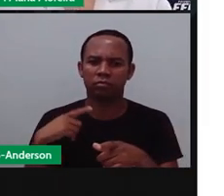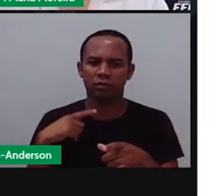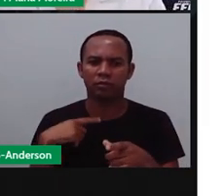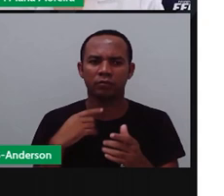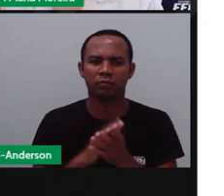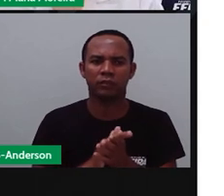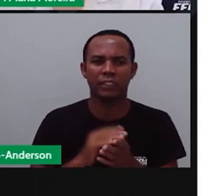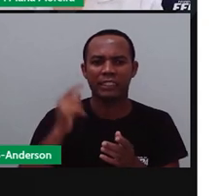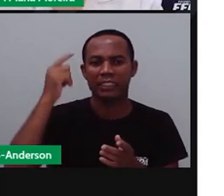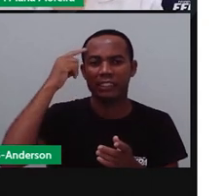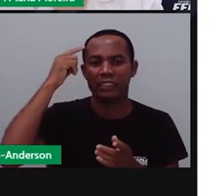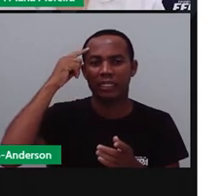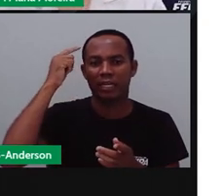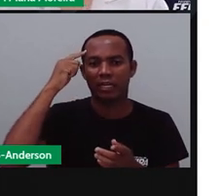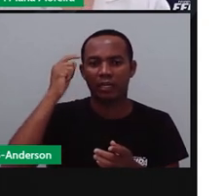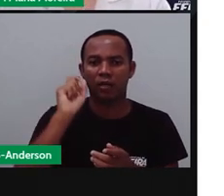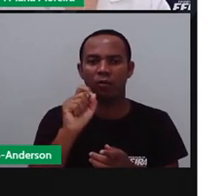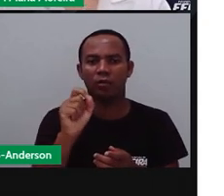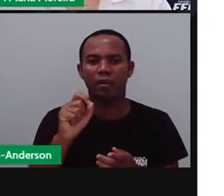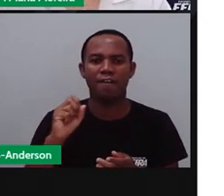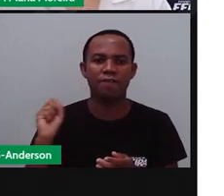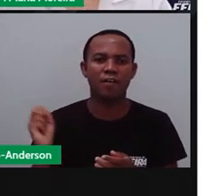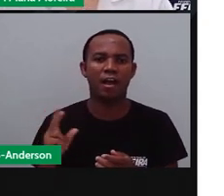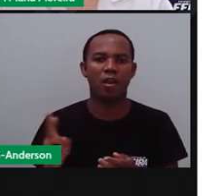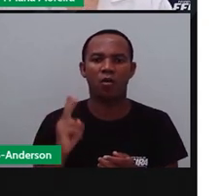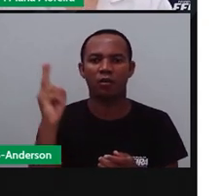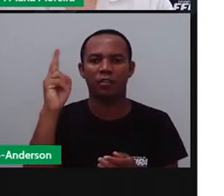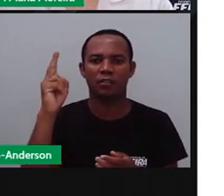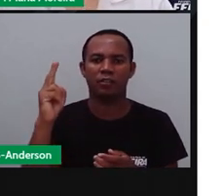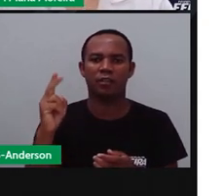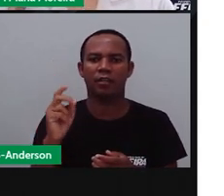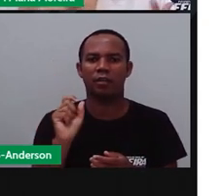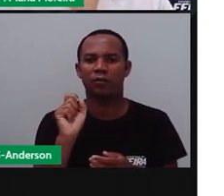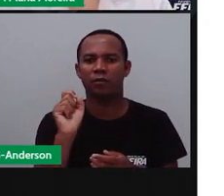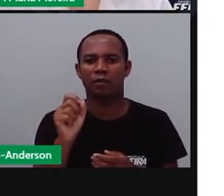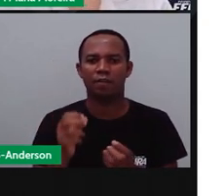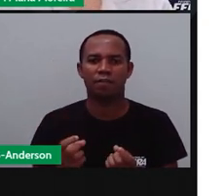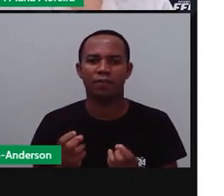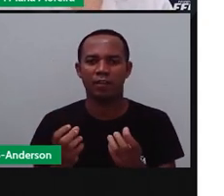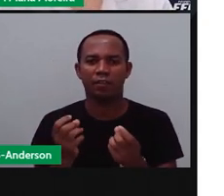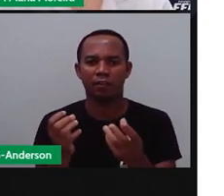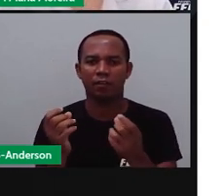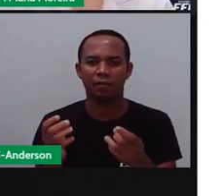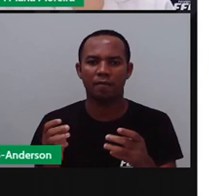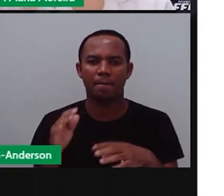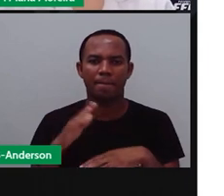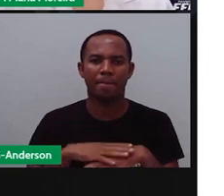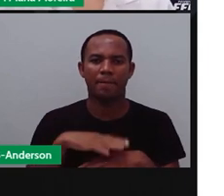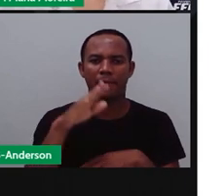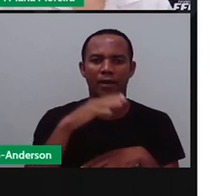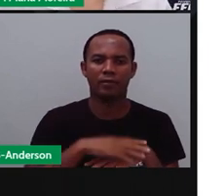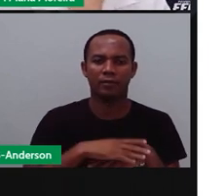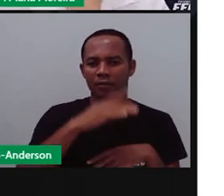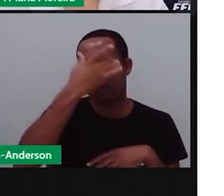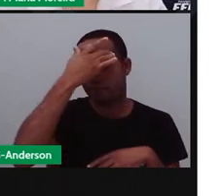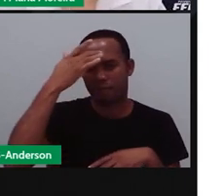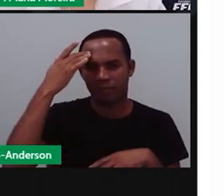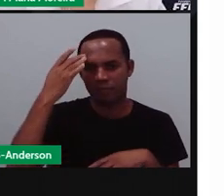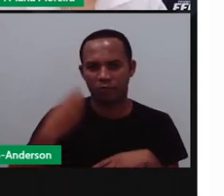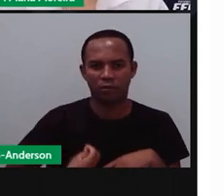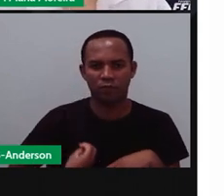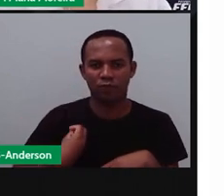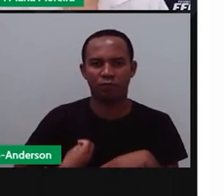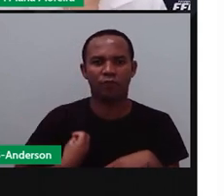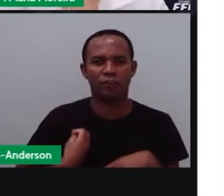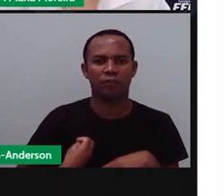a ideia é de valorizar o produto, porque quando você valoriza, você acaba vendendo o que mais? E essas pessoas vivem da venda desse produto,